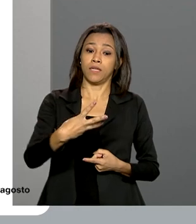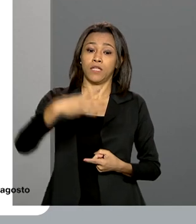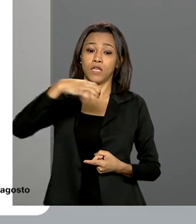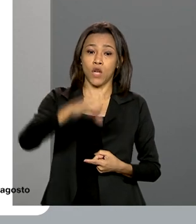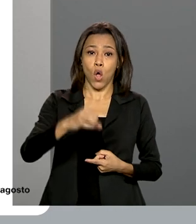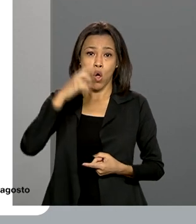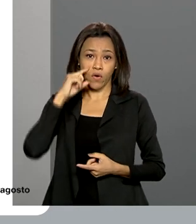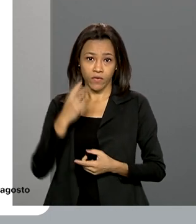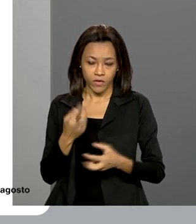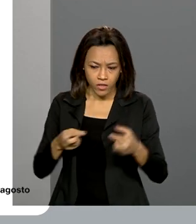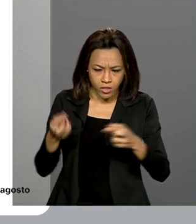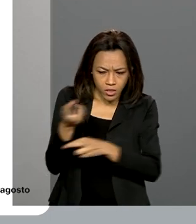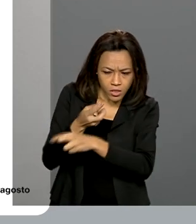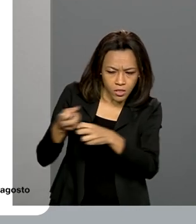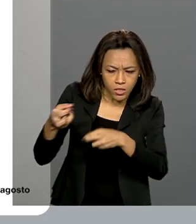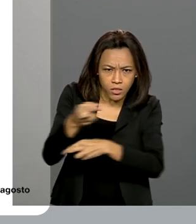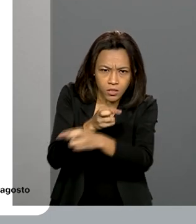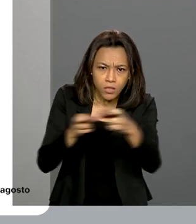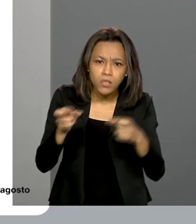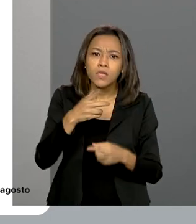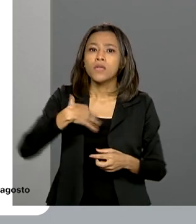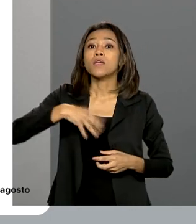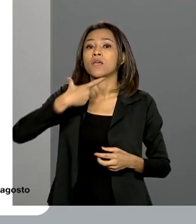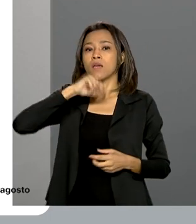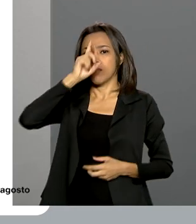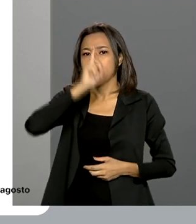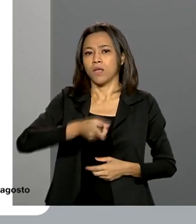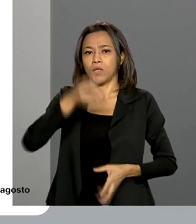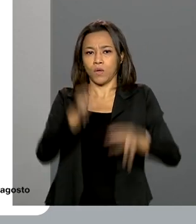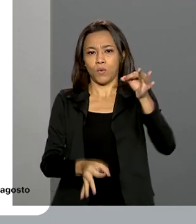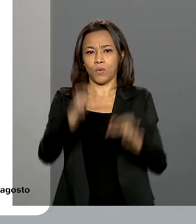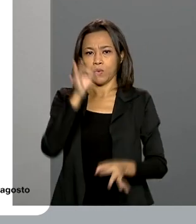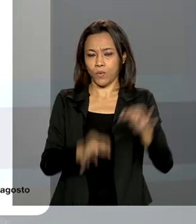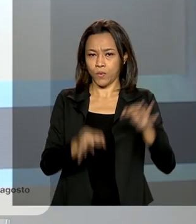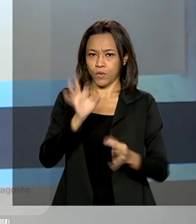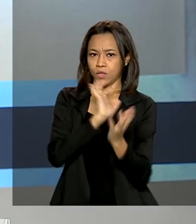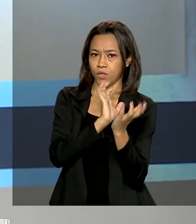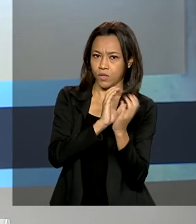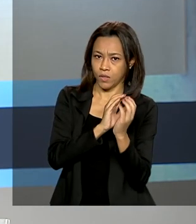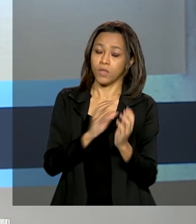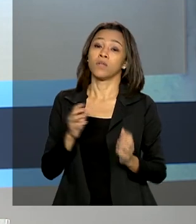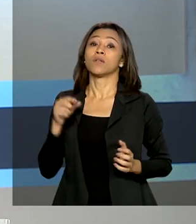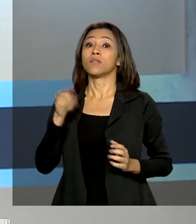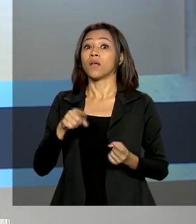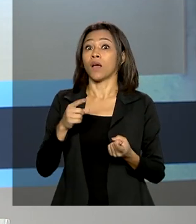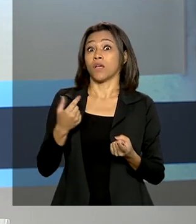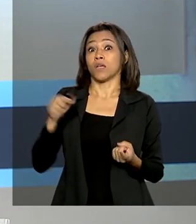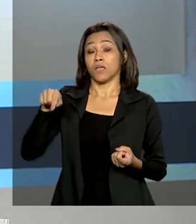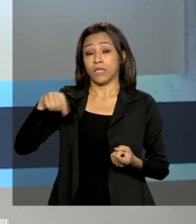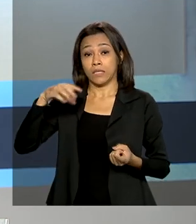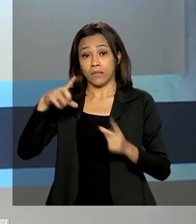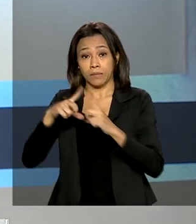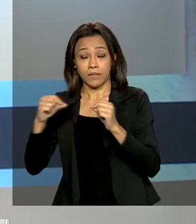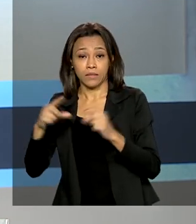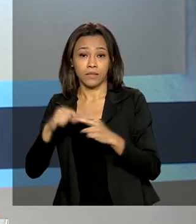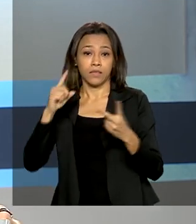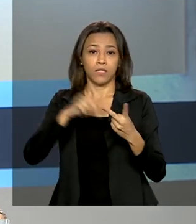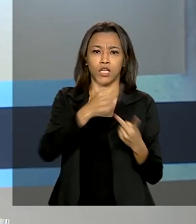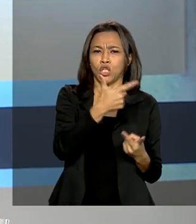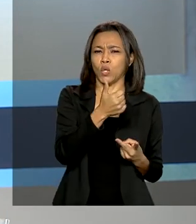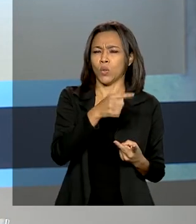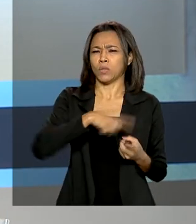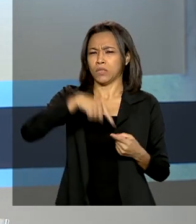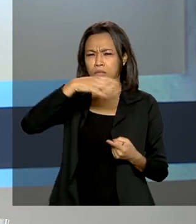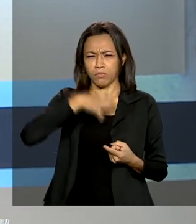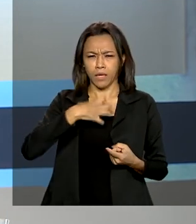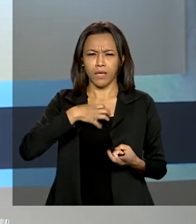pela 4ª Vara Federal de Pernambuco. Os mandados alcançam pessoas no Distrito Federal e em 12 estados, entre eles Bahia,